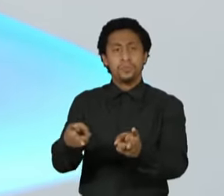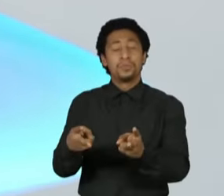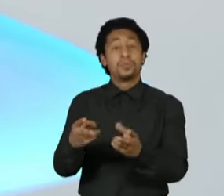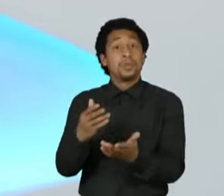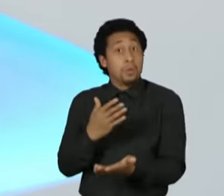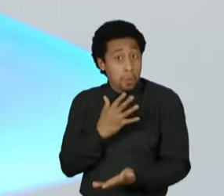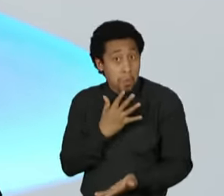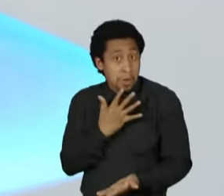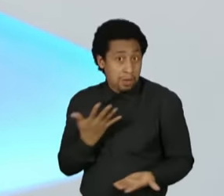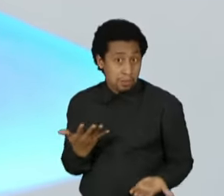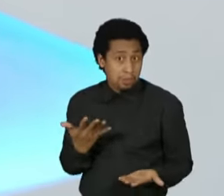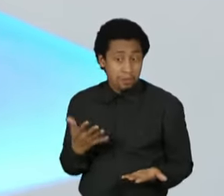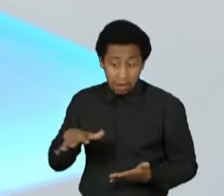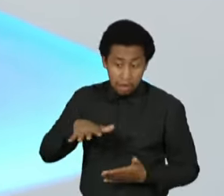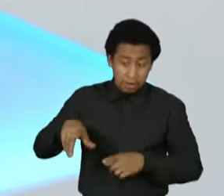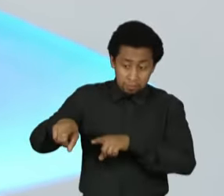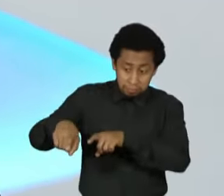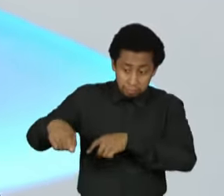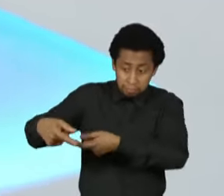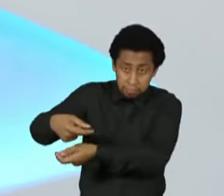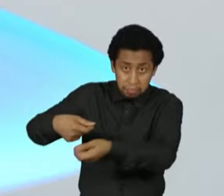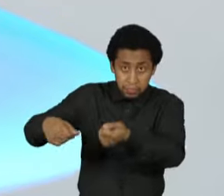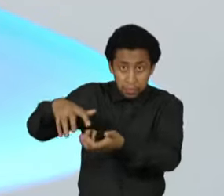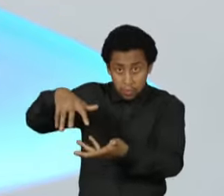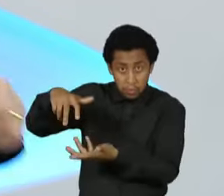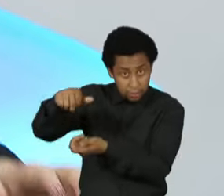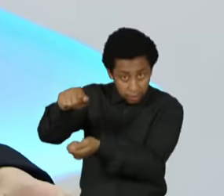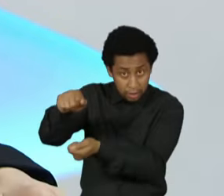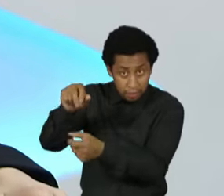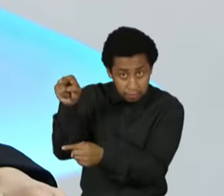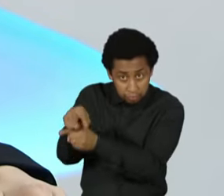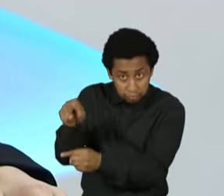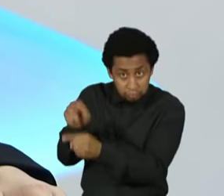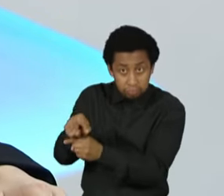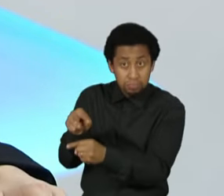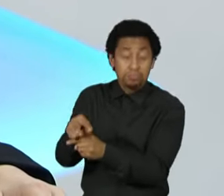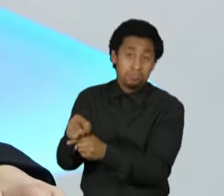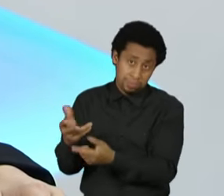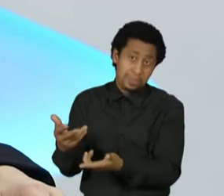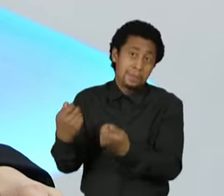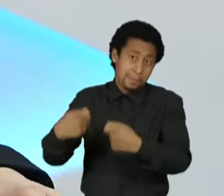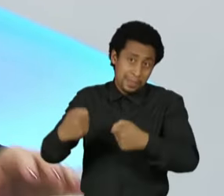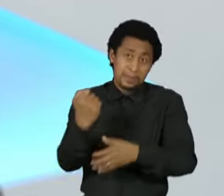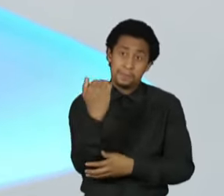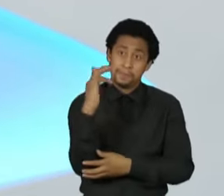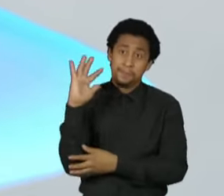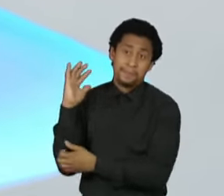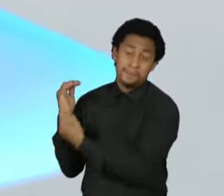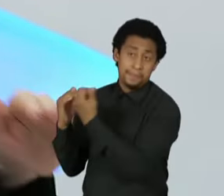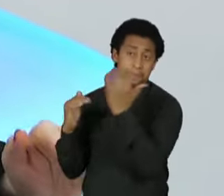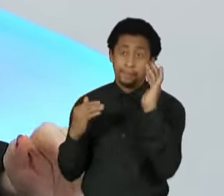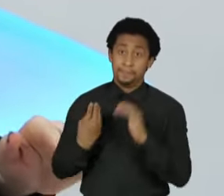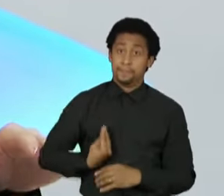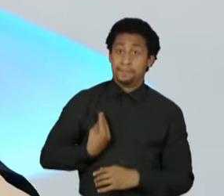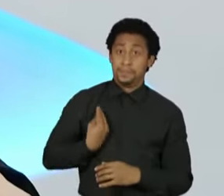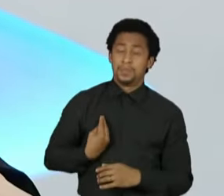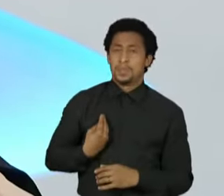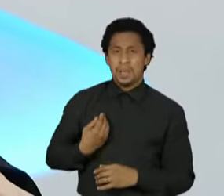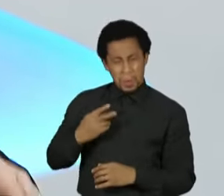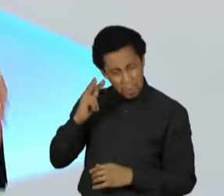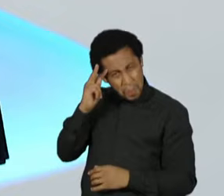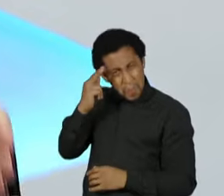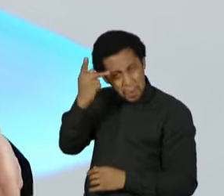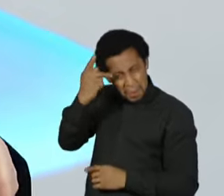pertencendo ao agronegócio sustentável, que nós dependemos do meio ambiente para sobreviver. Então, eu não mudei de